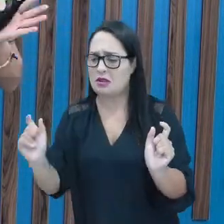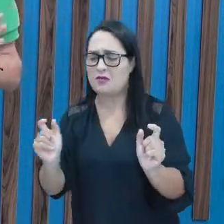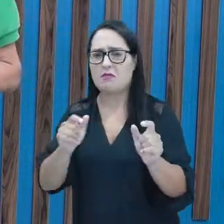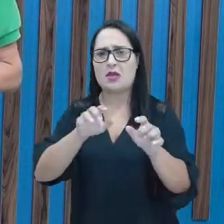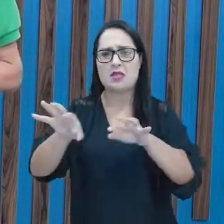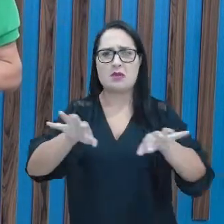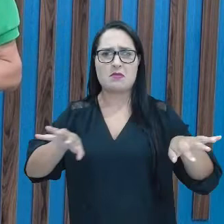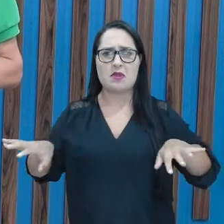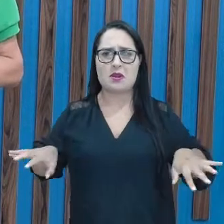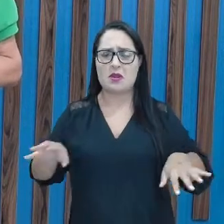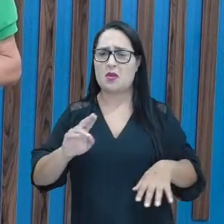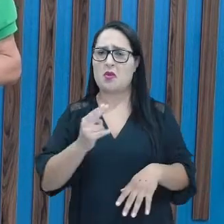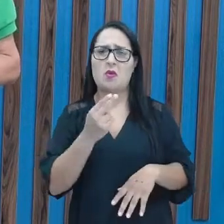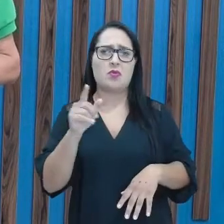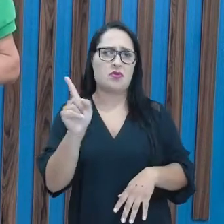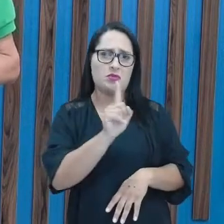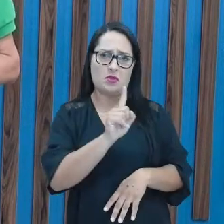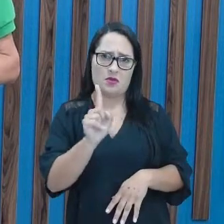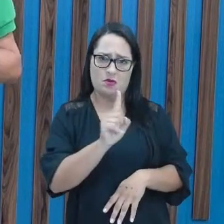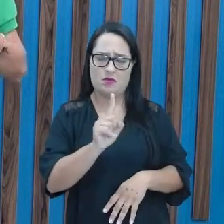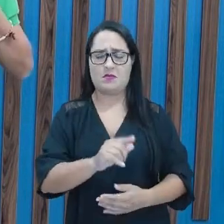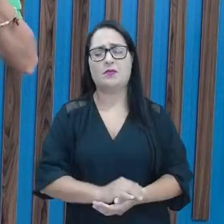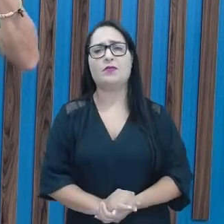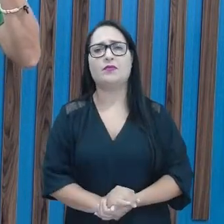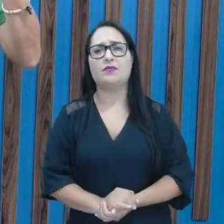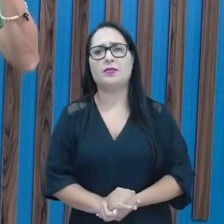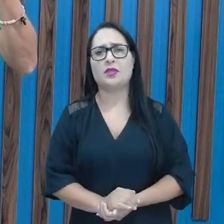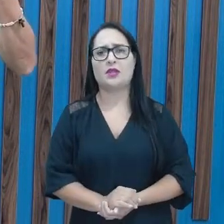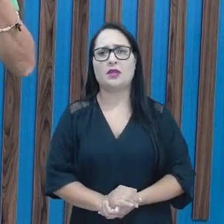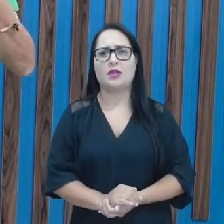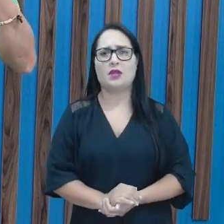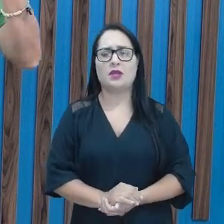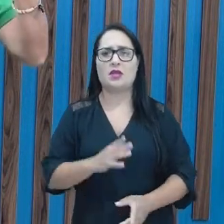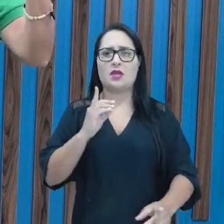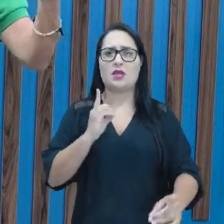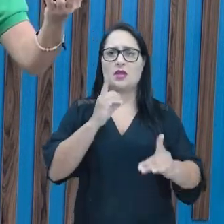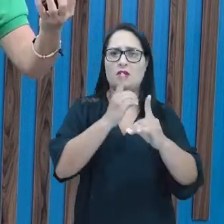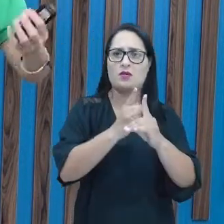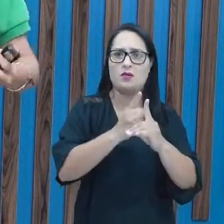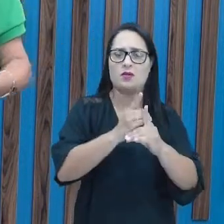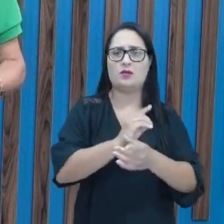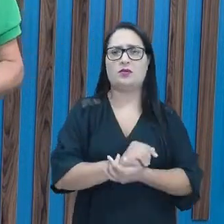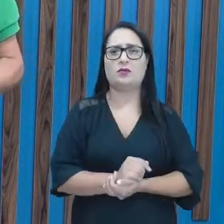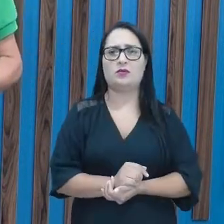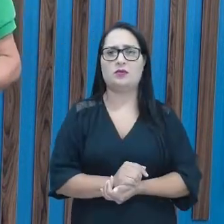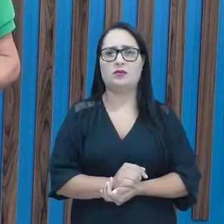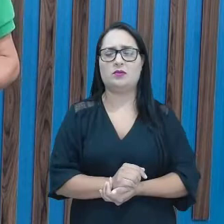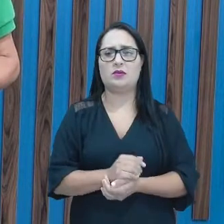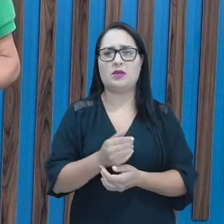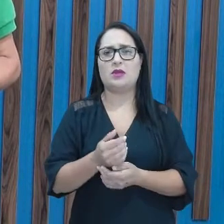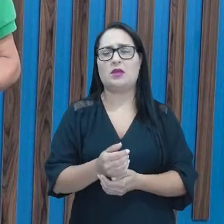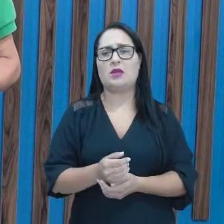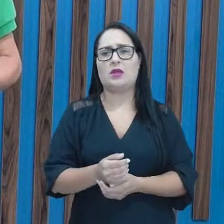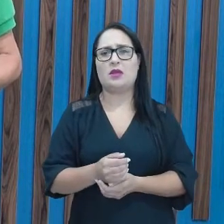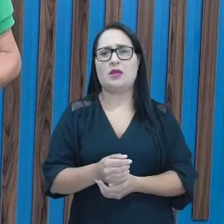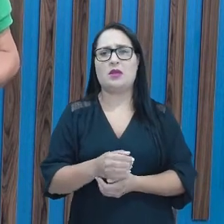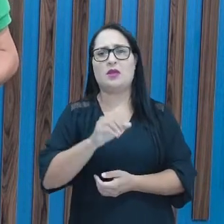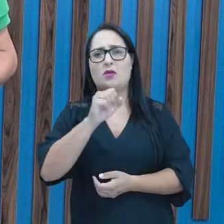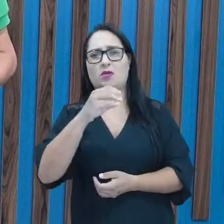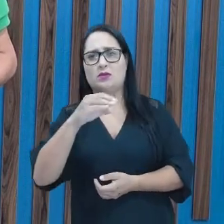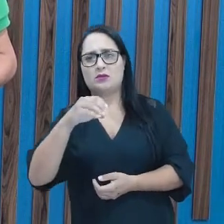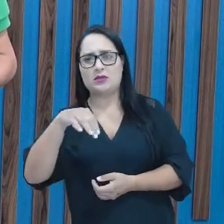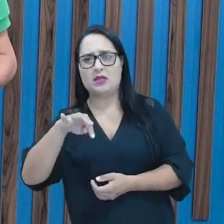ou não, que aí já é o quê? Encontro consonantal separável ou encontro consonantal